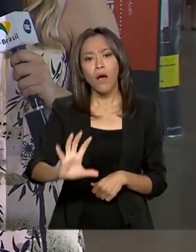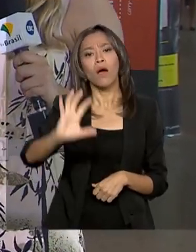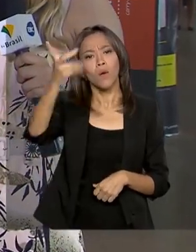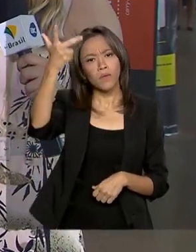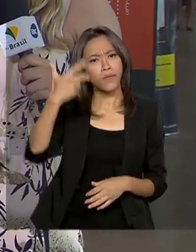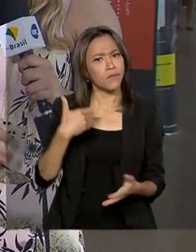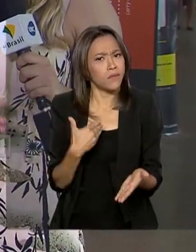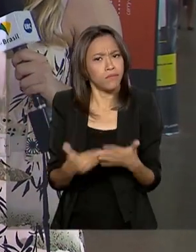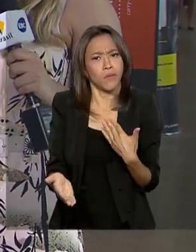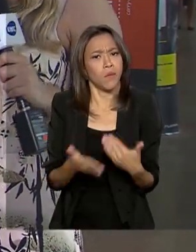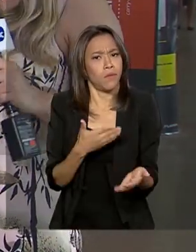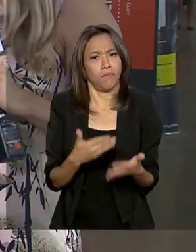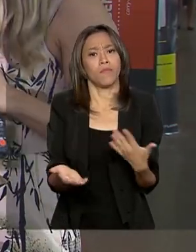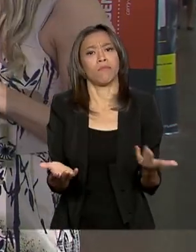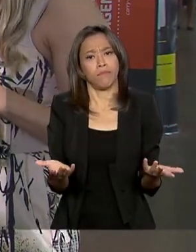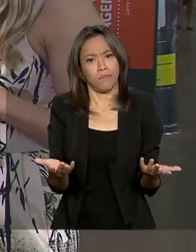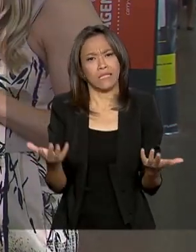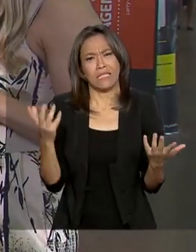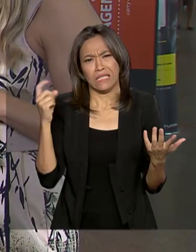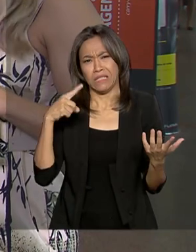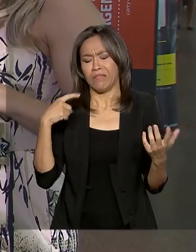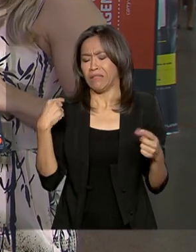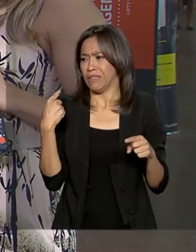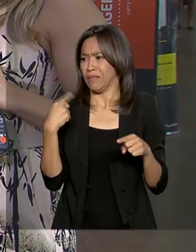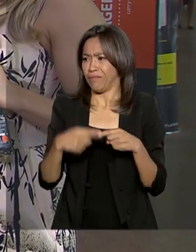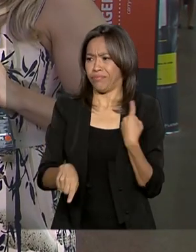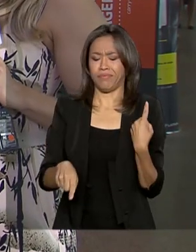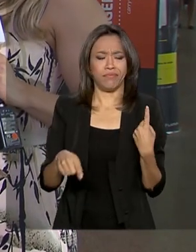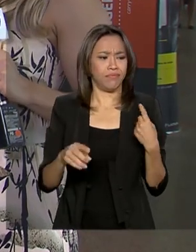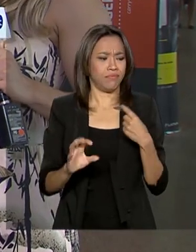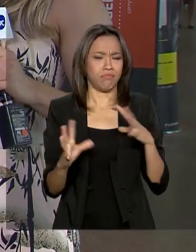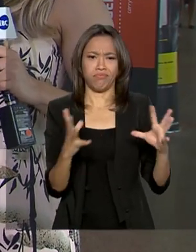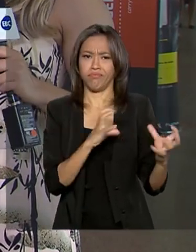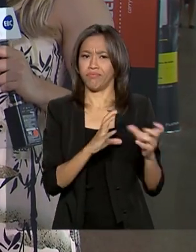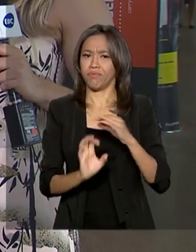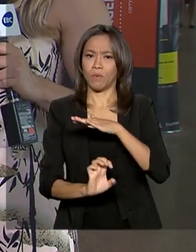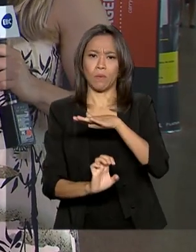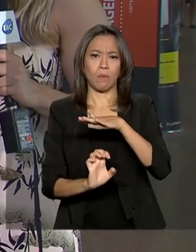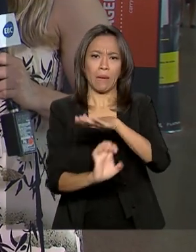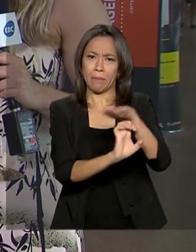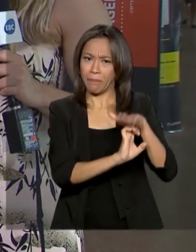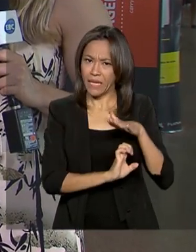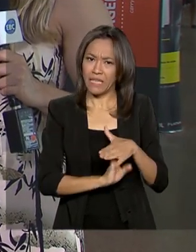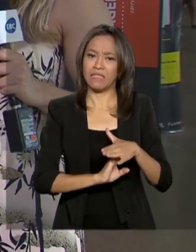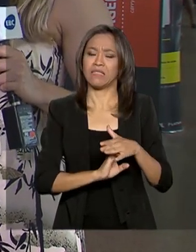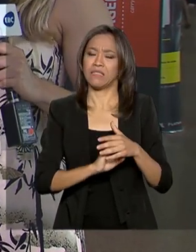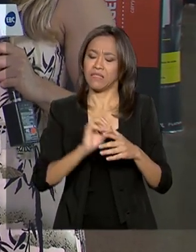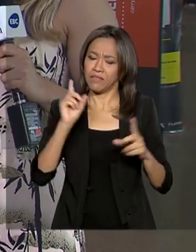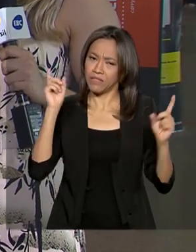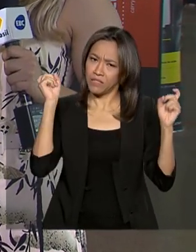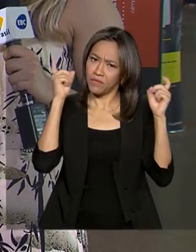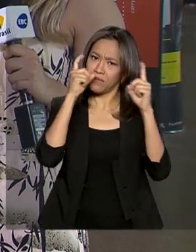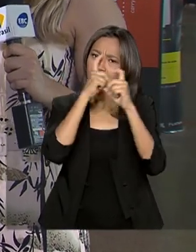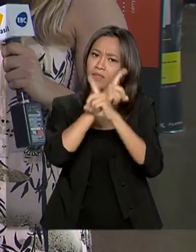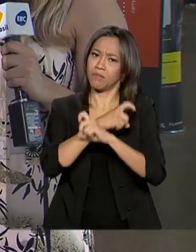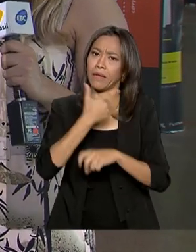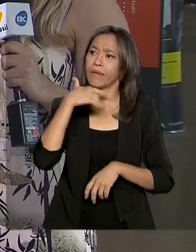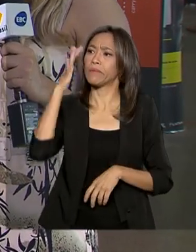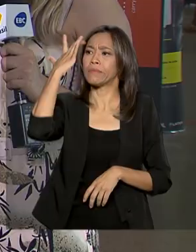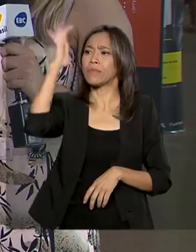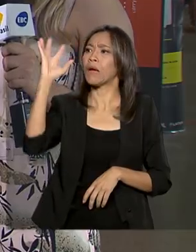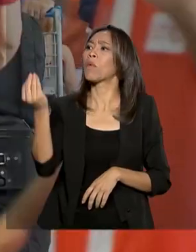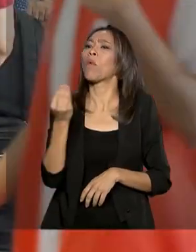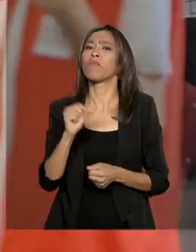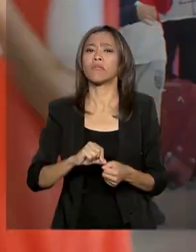com qualquer passageiro gera divergência com a companhia aérea e também dor de cabeça para quem não sabe como